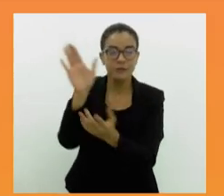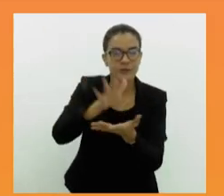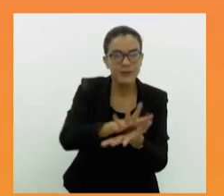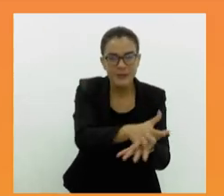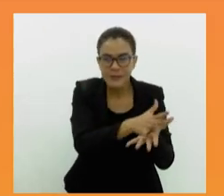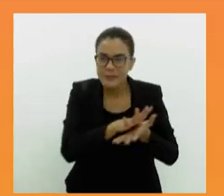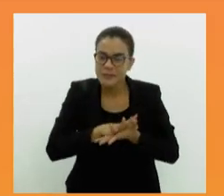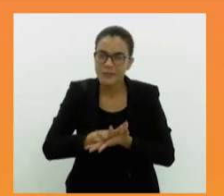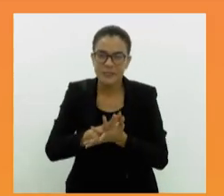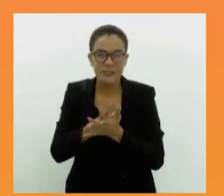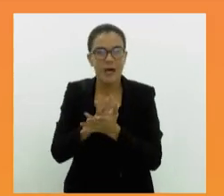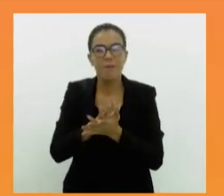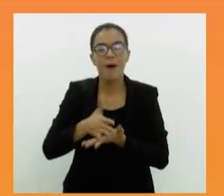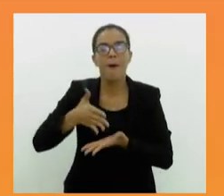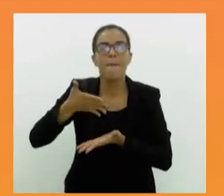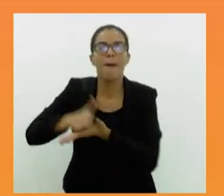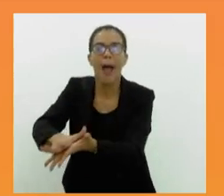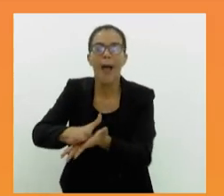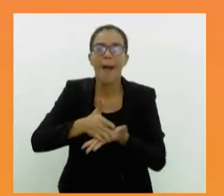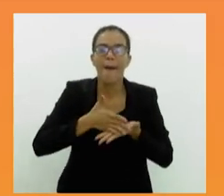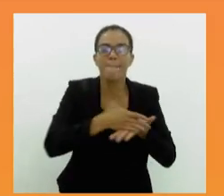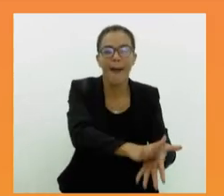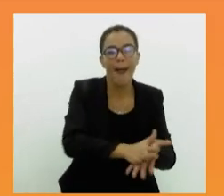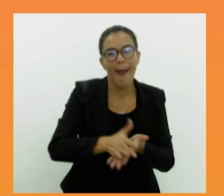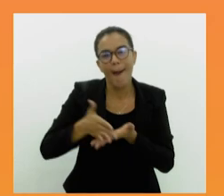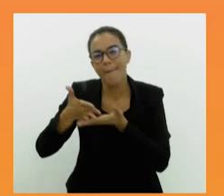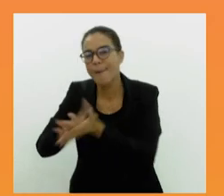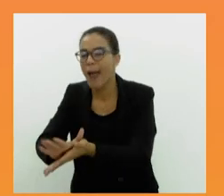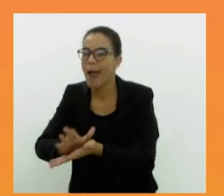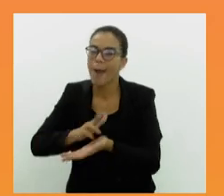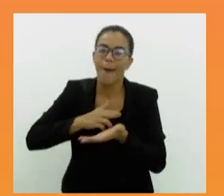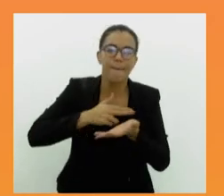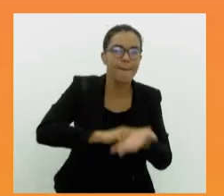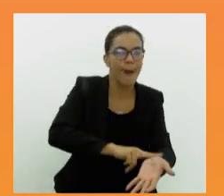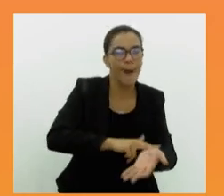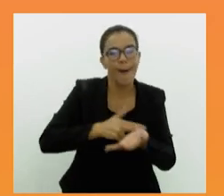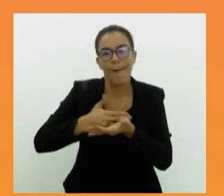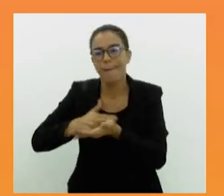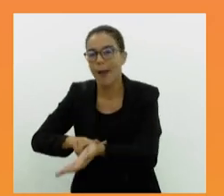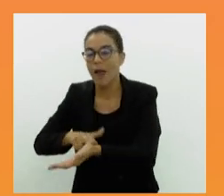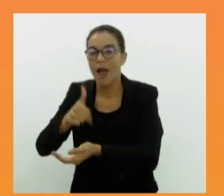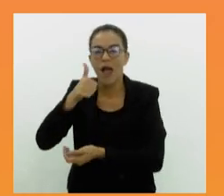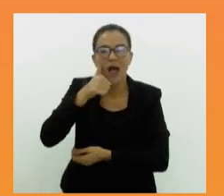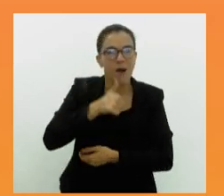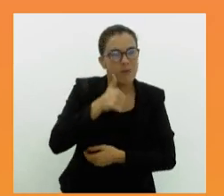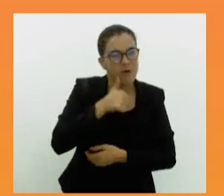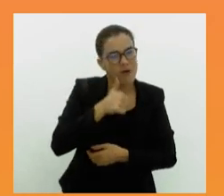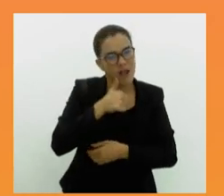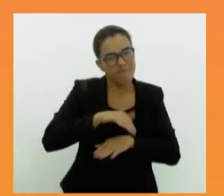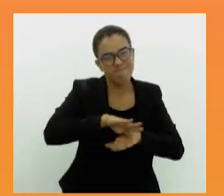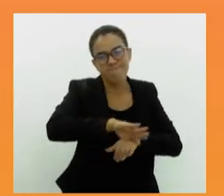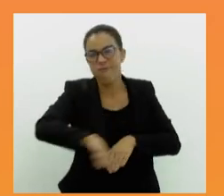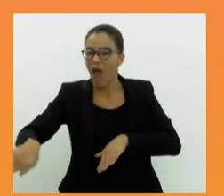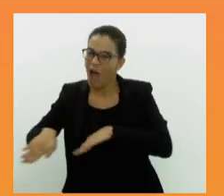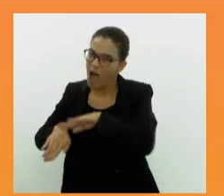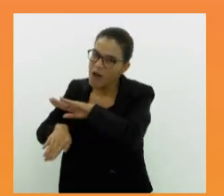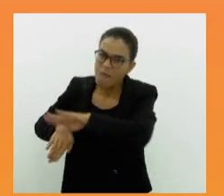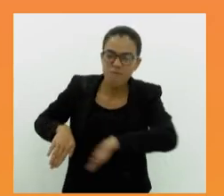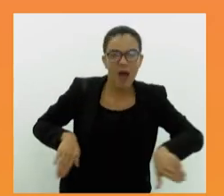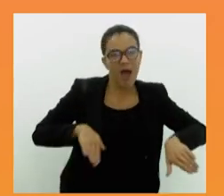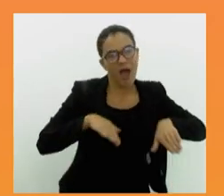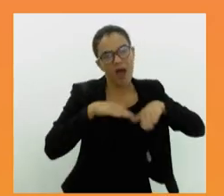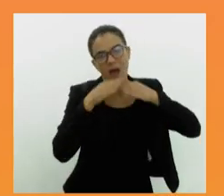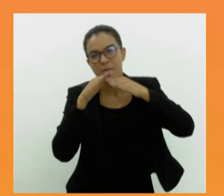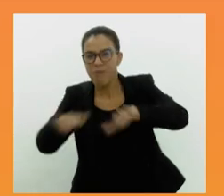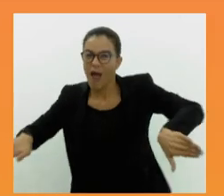força que marca o passo cadencia o compasso. A mulher fez o abrir alas, requebrou no terreiro e